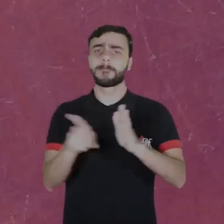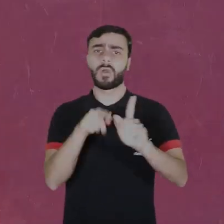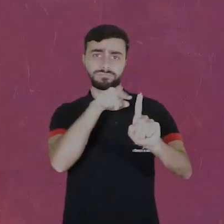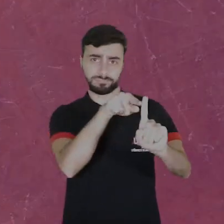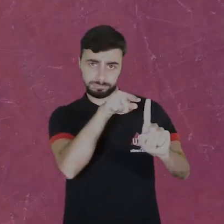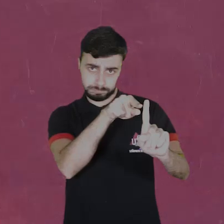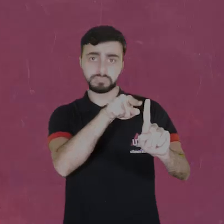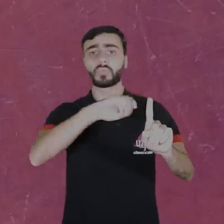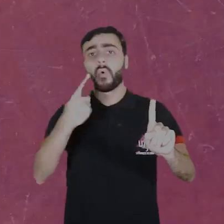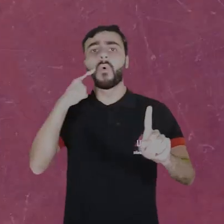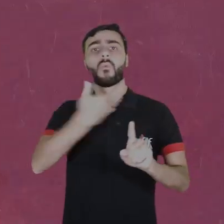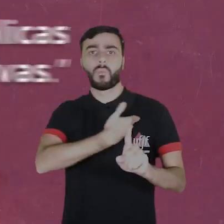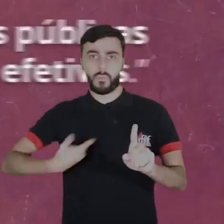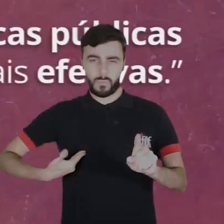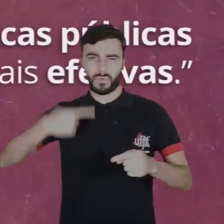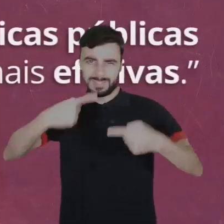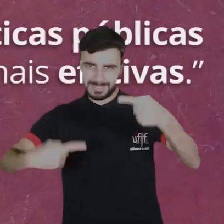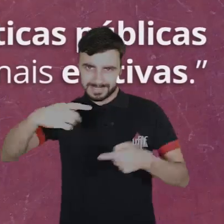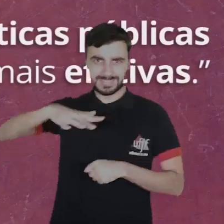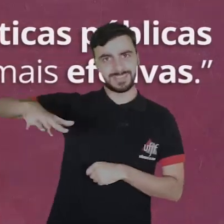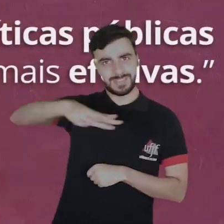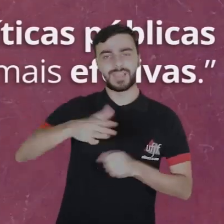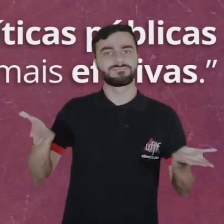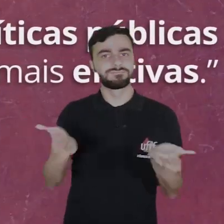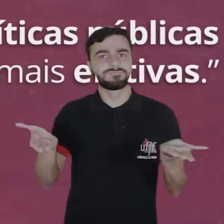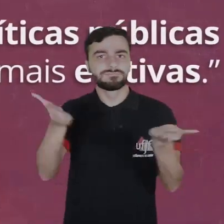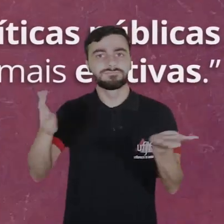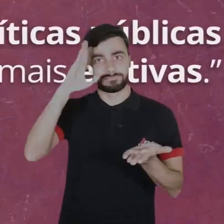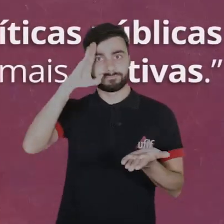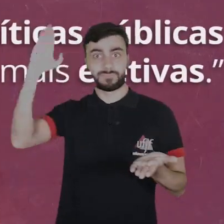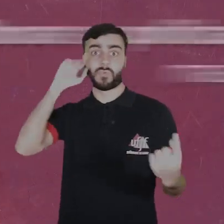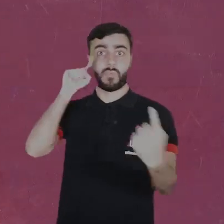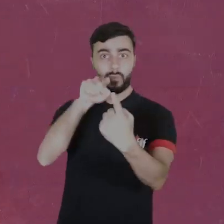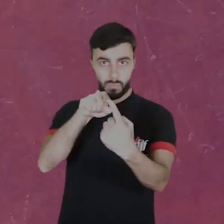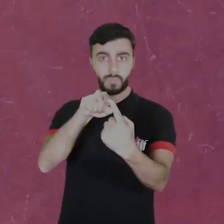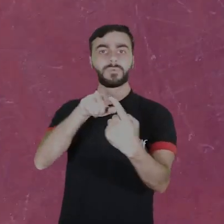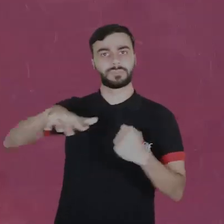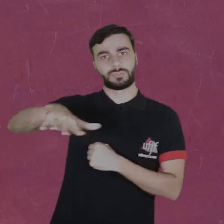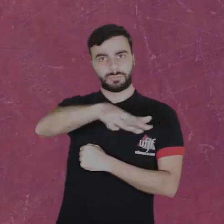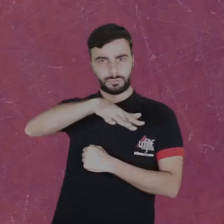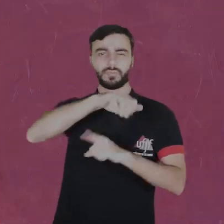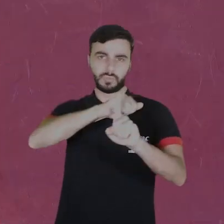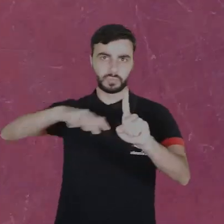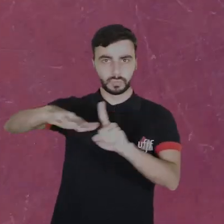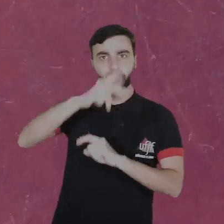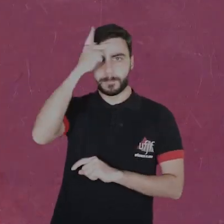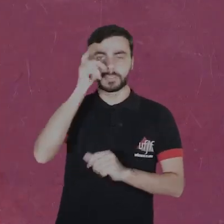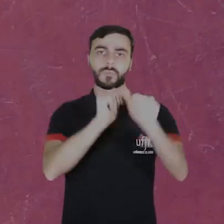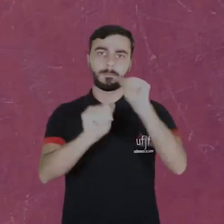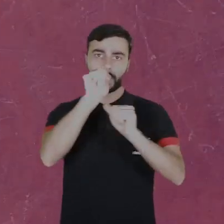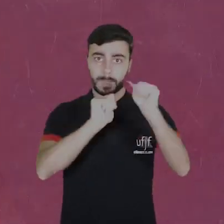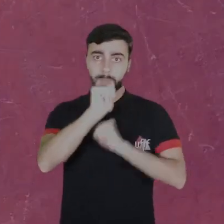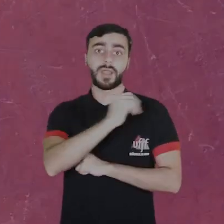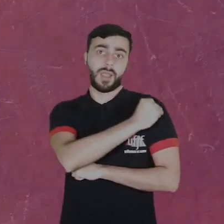individuais ou seja as políticas públicas, para que elas sejam mais efetivas e que sejam mais adequadas às necessidades da população usuária de álcool, tabaco